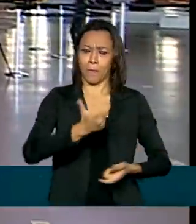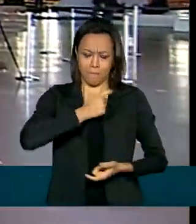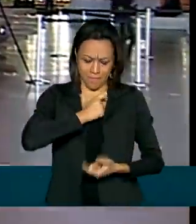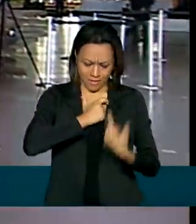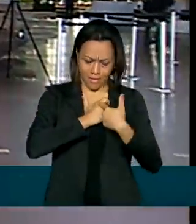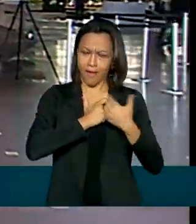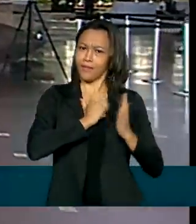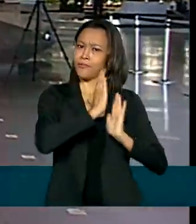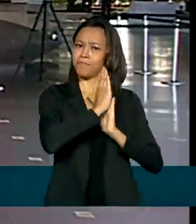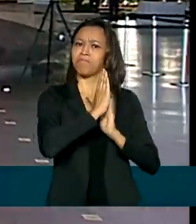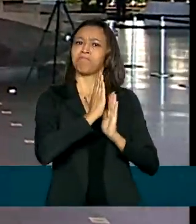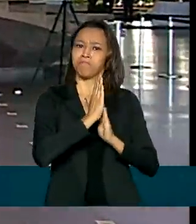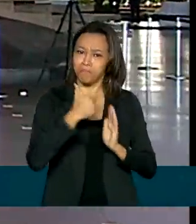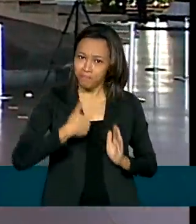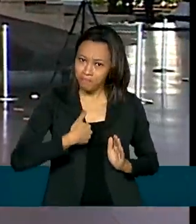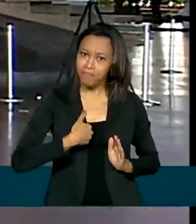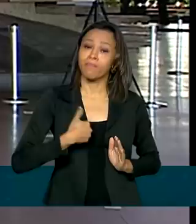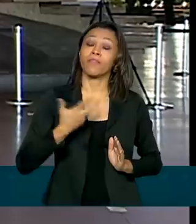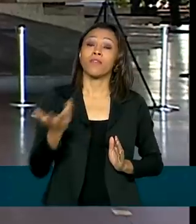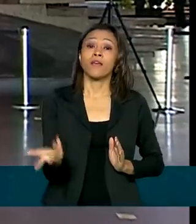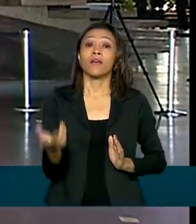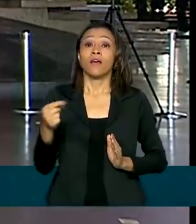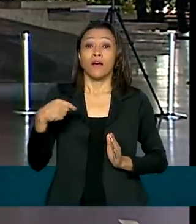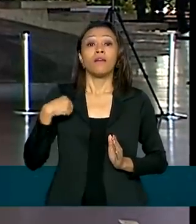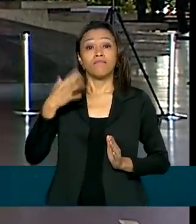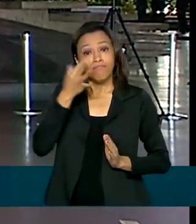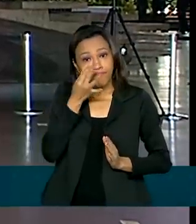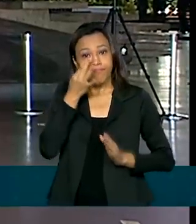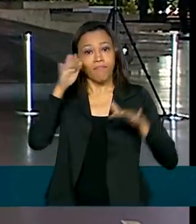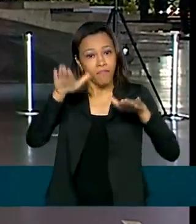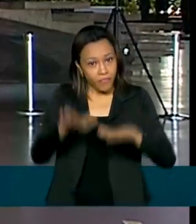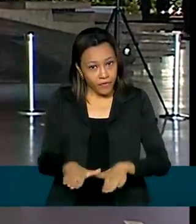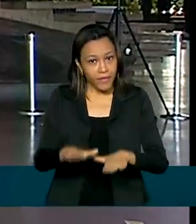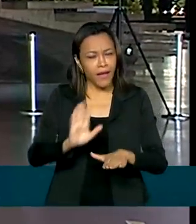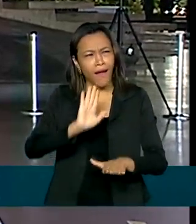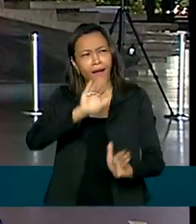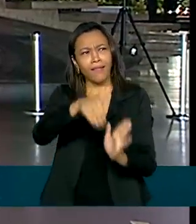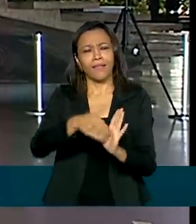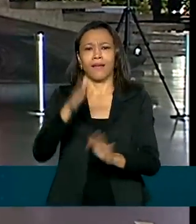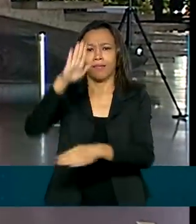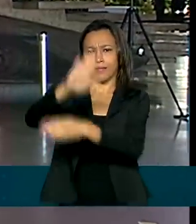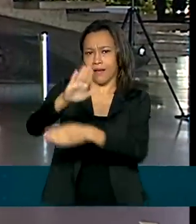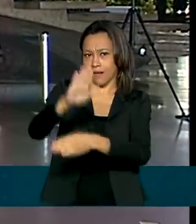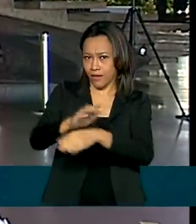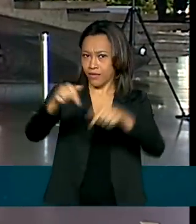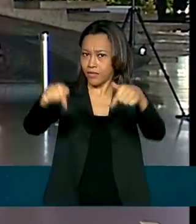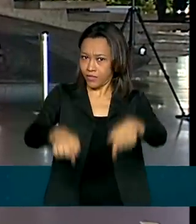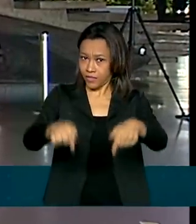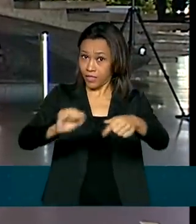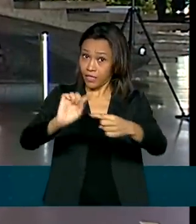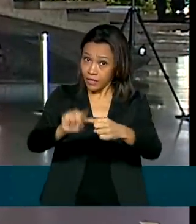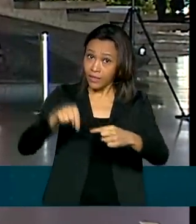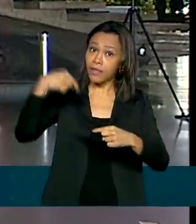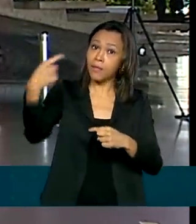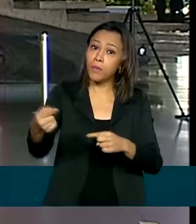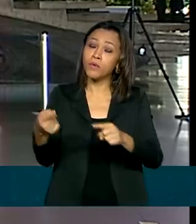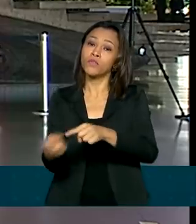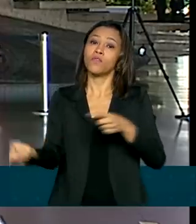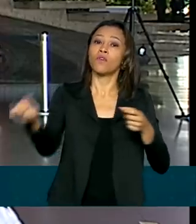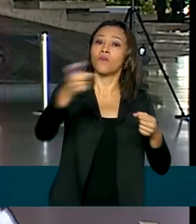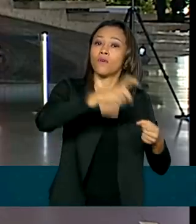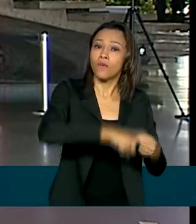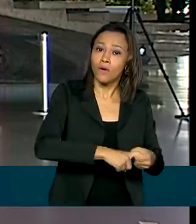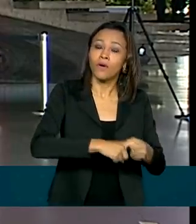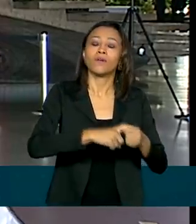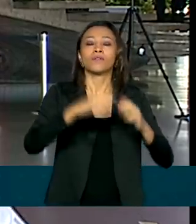da diplomacia. A previsão é que o presidente permaneça aqui no Itamaraty até o início da tarde. Depois disso, a agenda segue lá no Palácio do